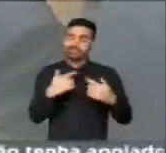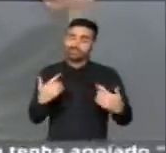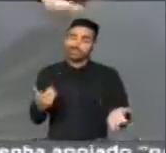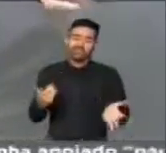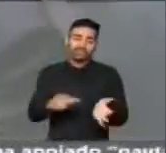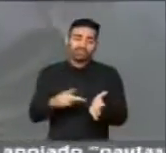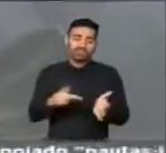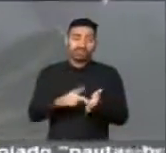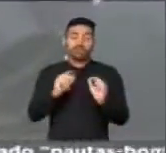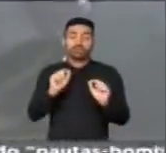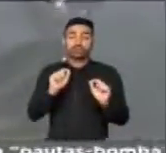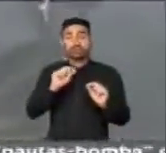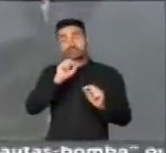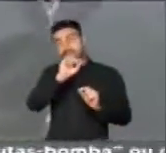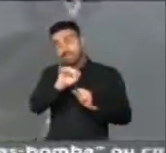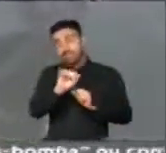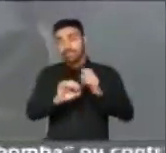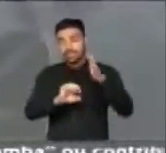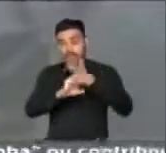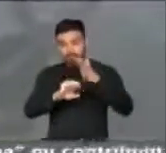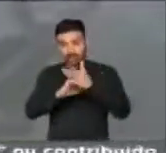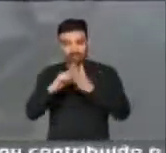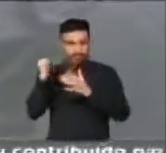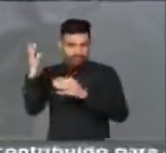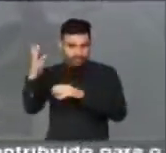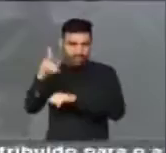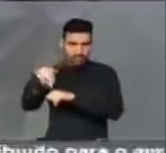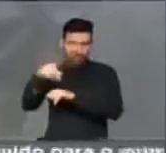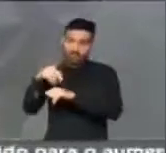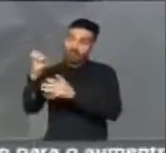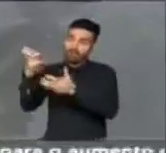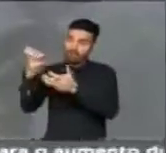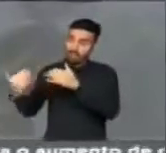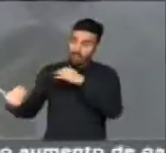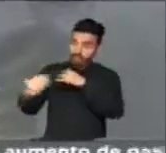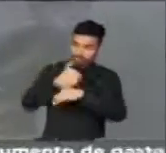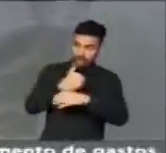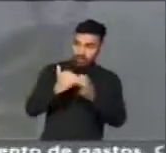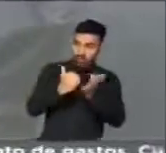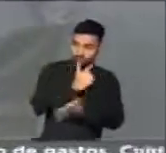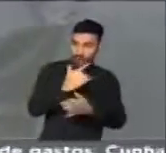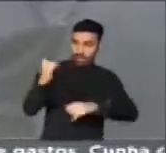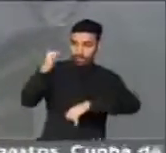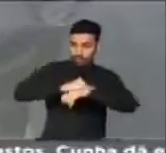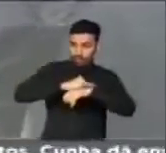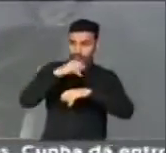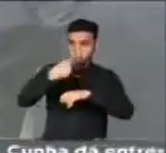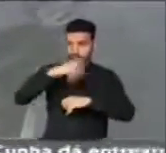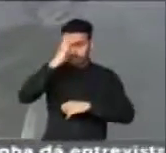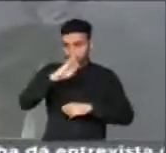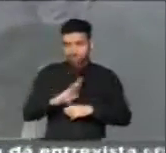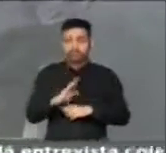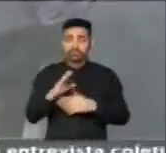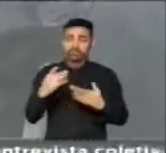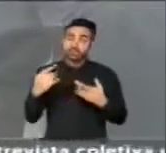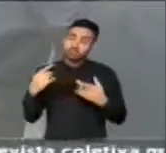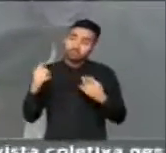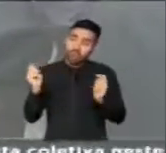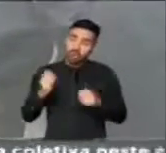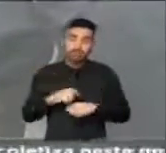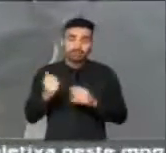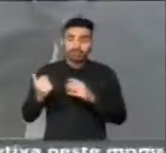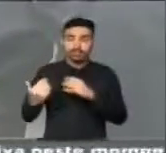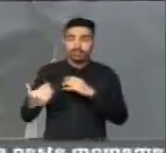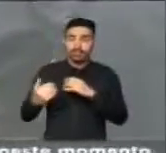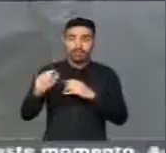verdade, se as empresas internacionais quisessem entrar nesse processo, elas deviam entrar com